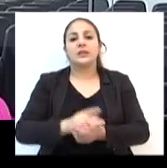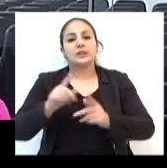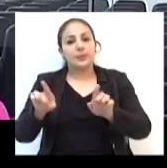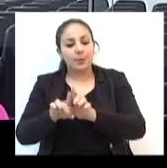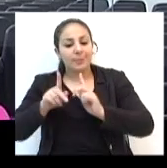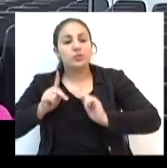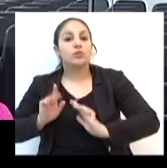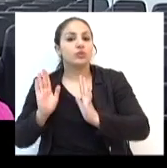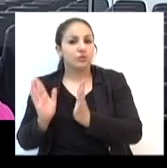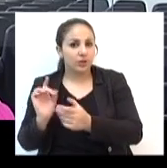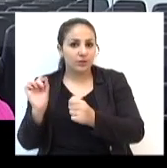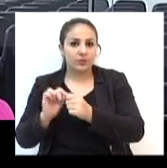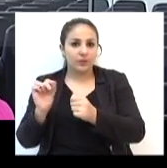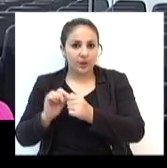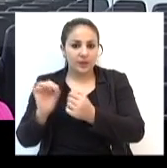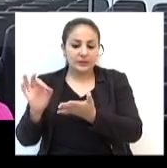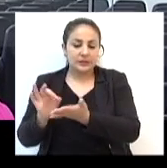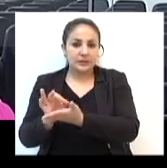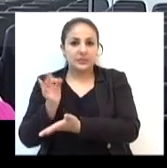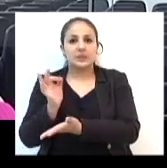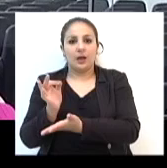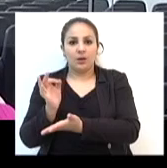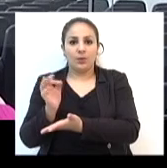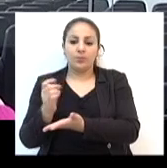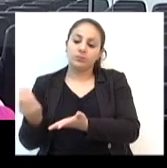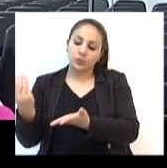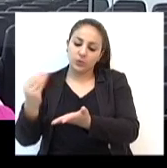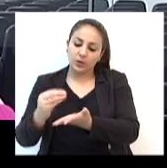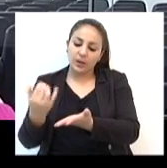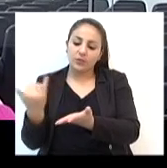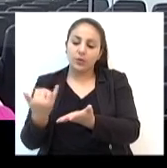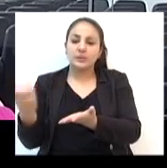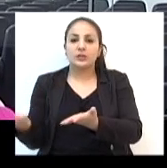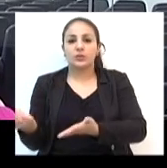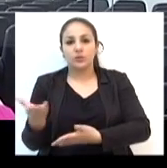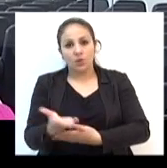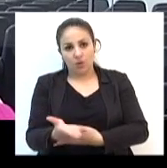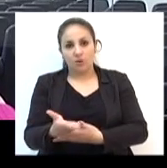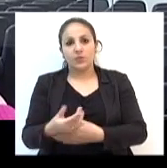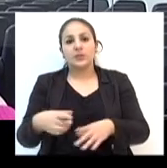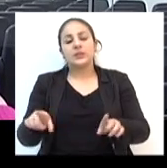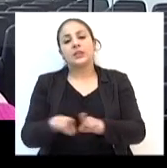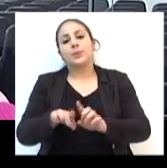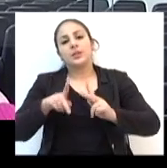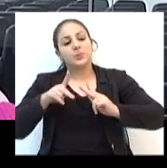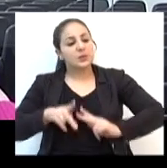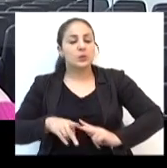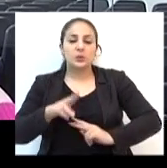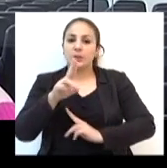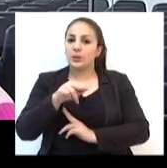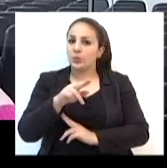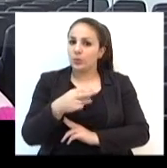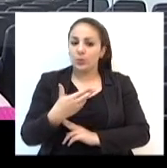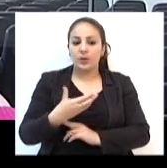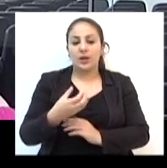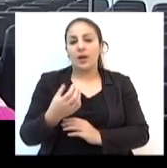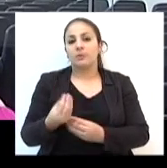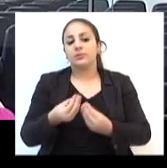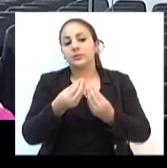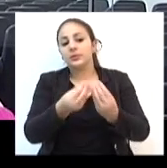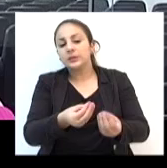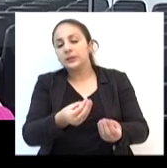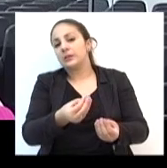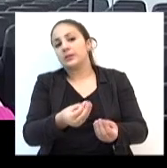tivemos mais 100 pessoas que não eram cadastradas como doadores, que foram lá fazer a coleta de 5 ml de sangue, foram orientados como